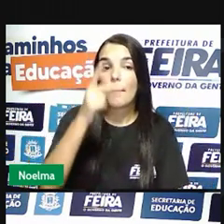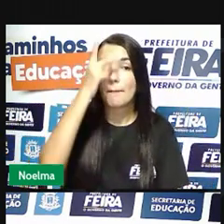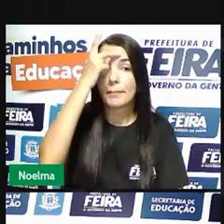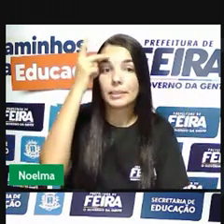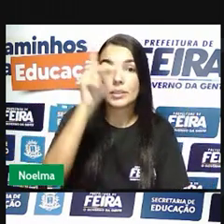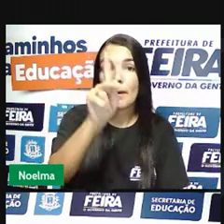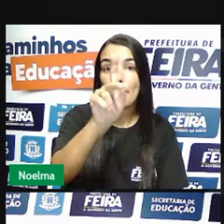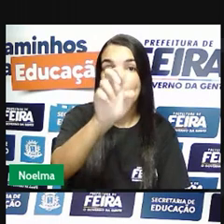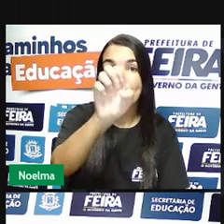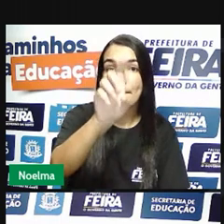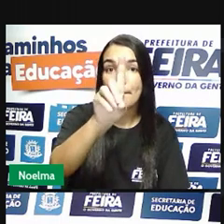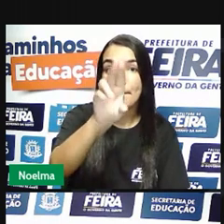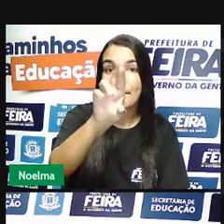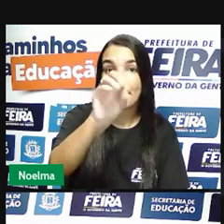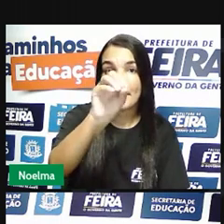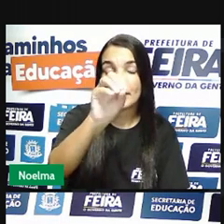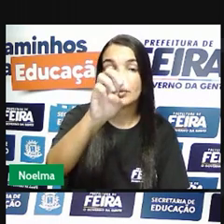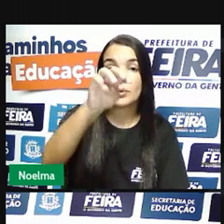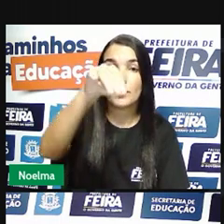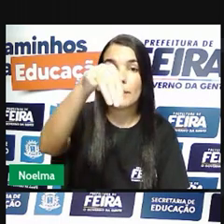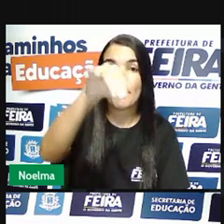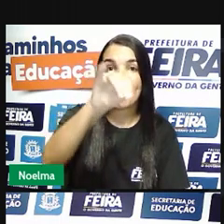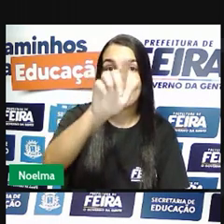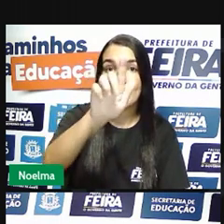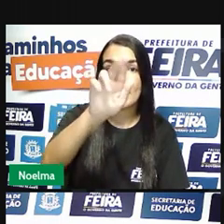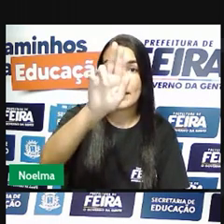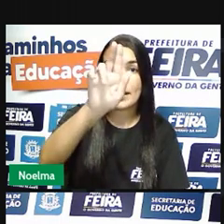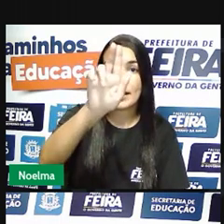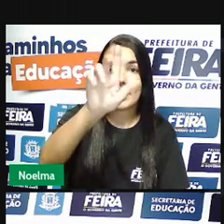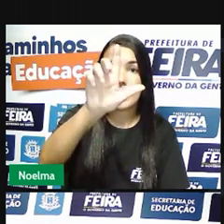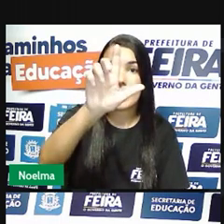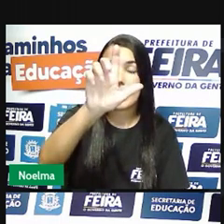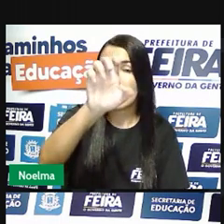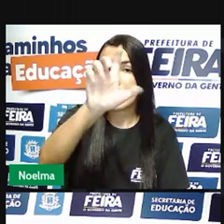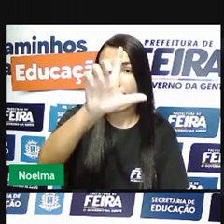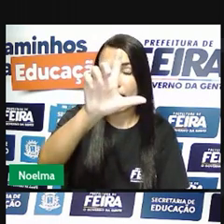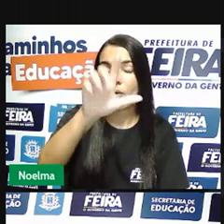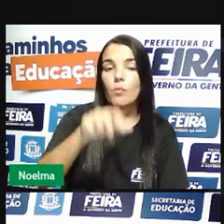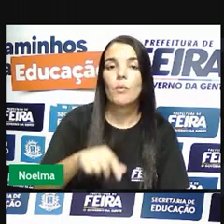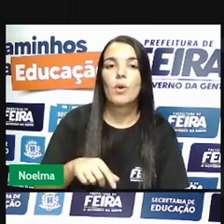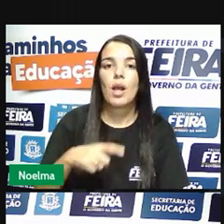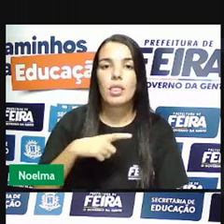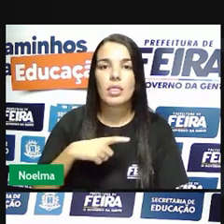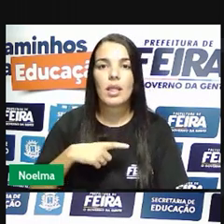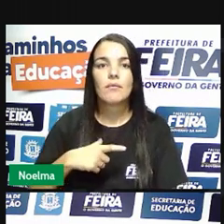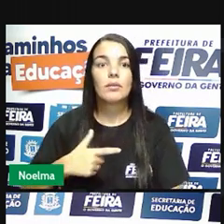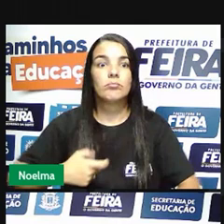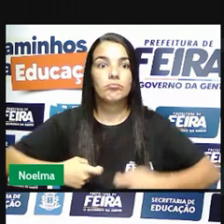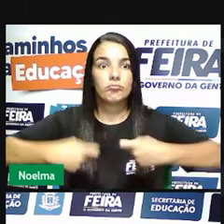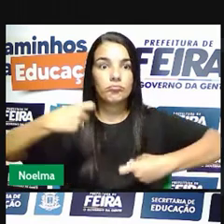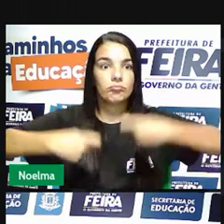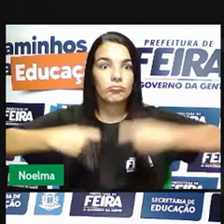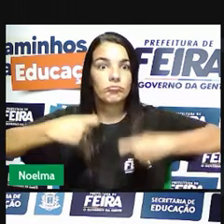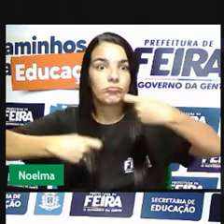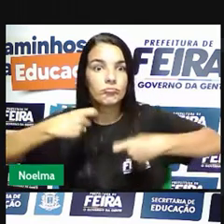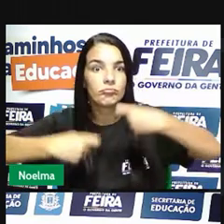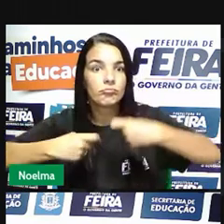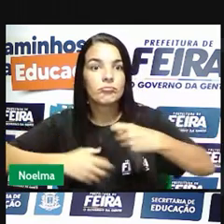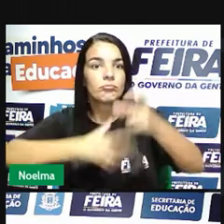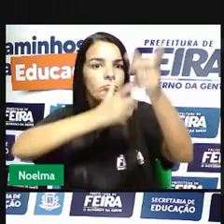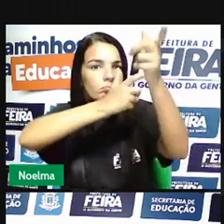revolta aí, foi Pedro Miguel de Almeida, Portugal. Então houve aí uma revolta armada, e a